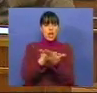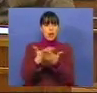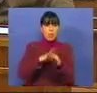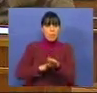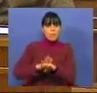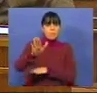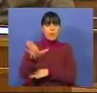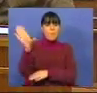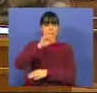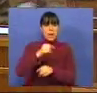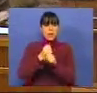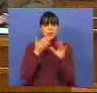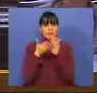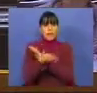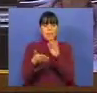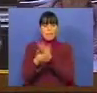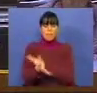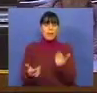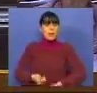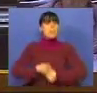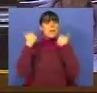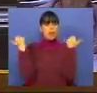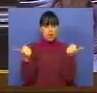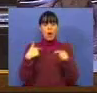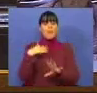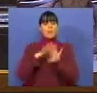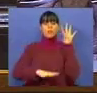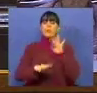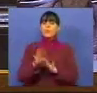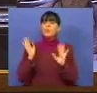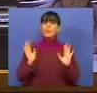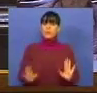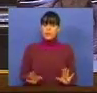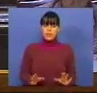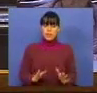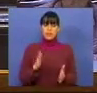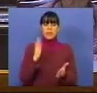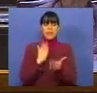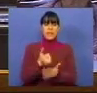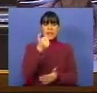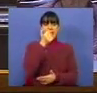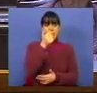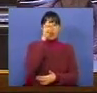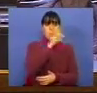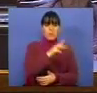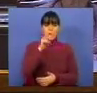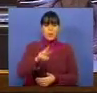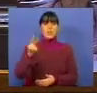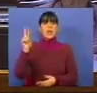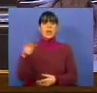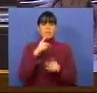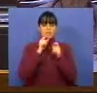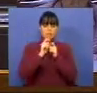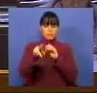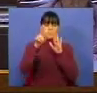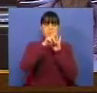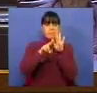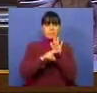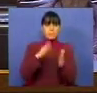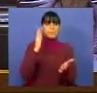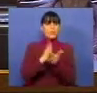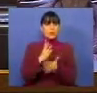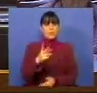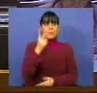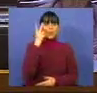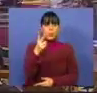dar melhor emprego. O que nós vamos fazer é, até 5 milhões de euros, definir regras apenas